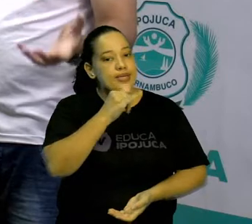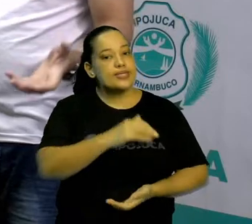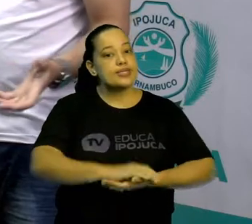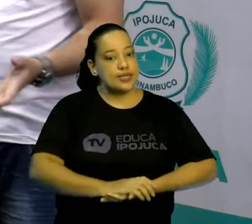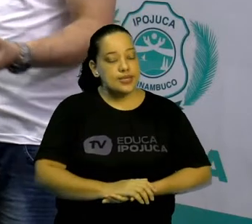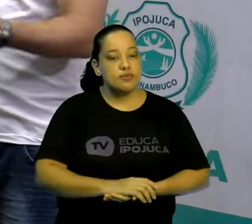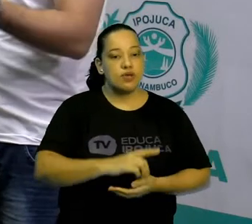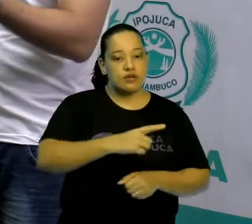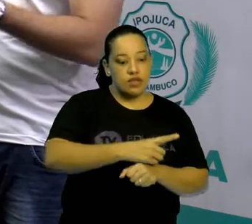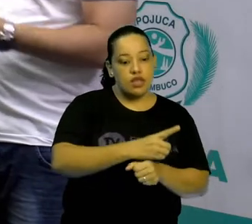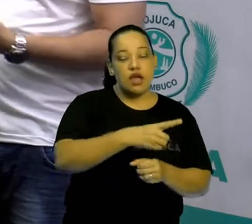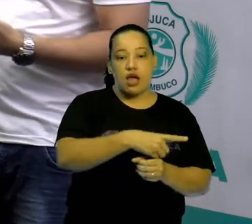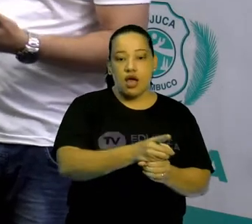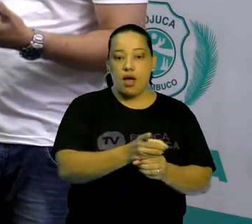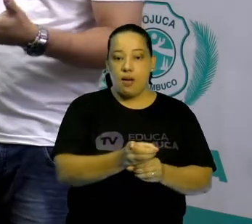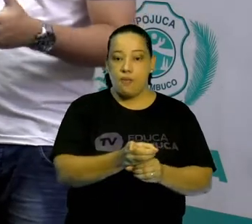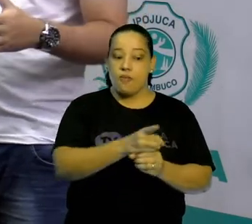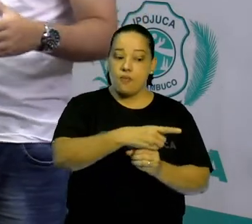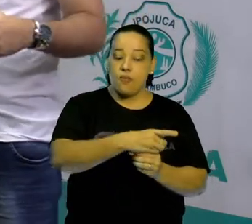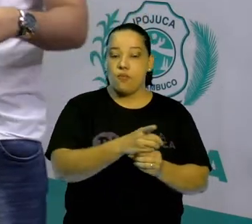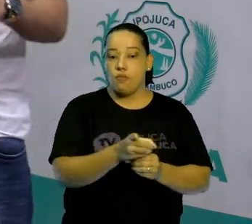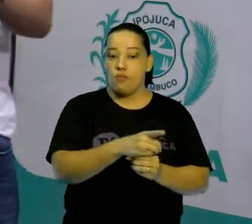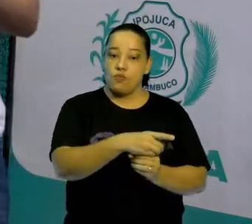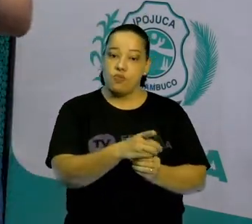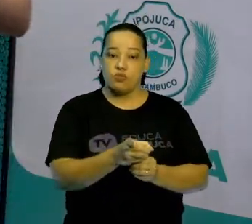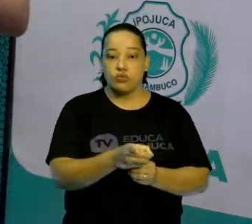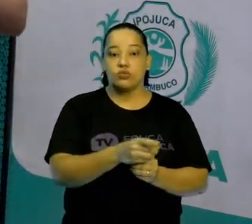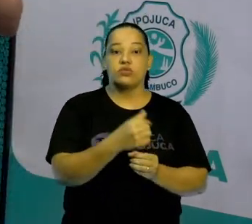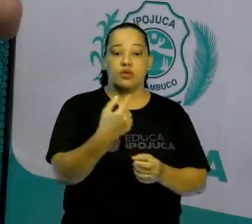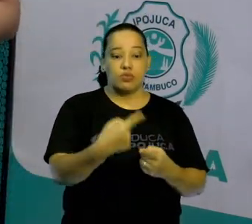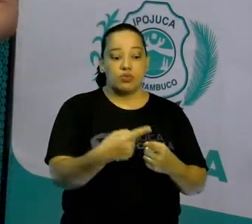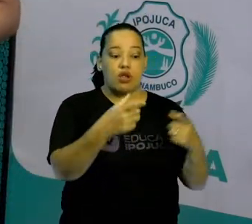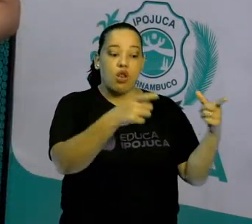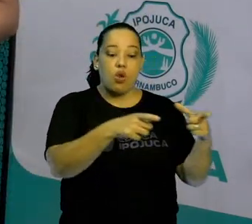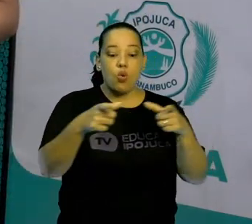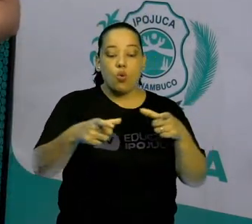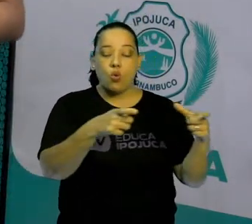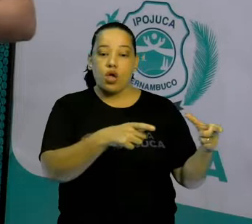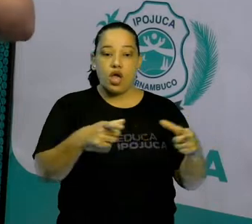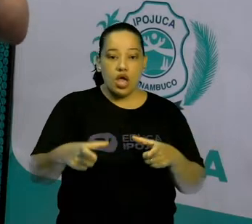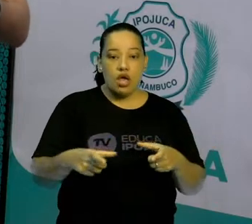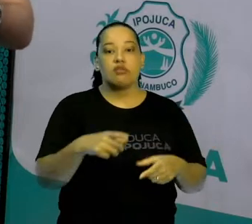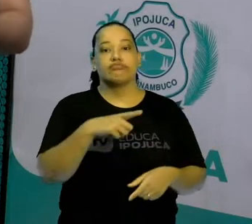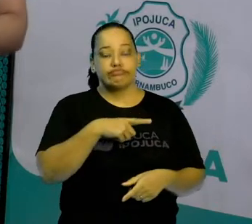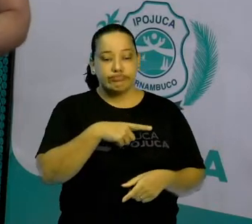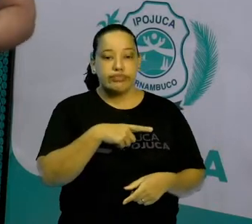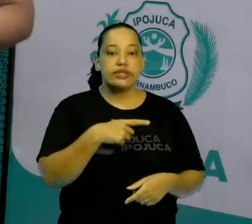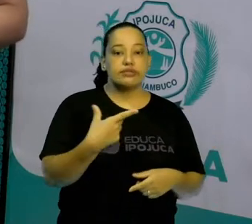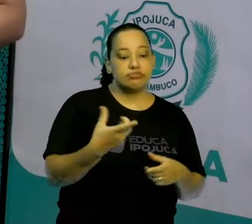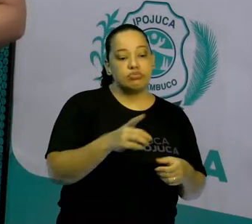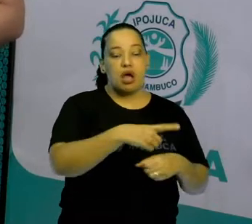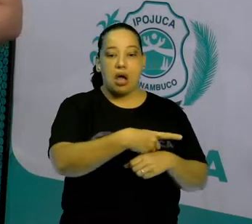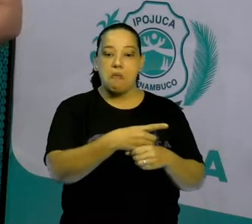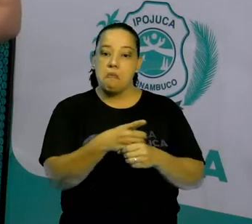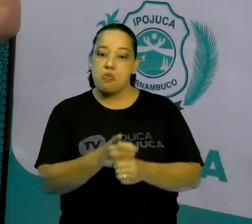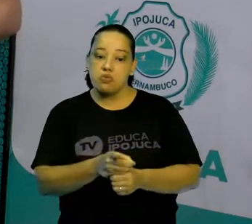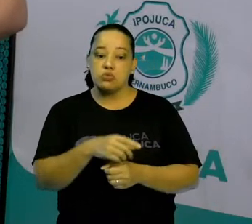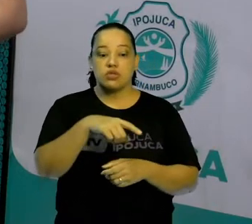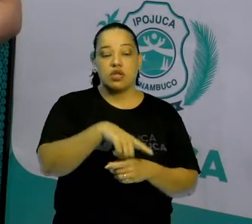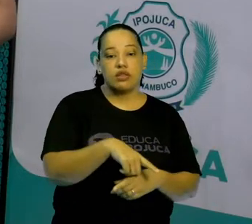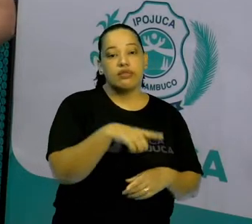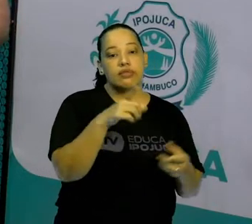a bússola e a caravela. A bússola para se localizar, está certo? Localizar em alto mar e a